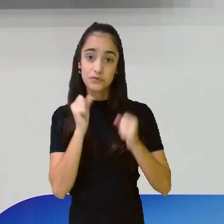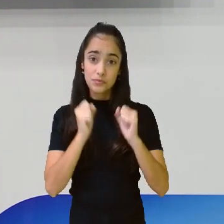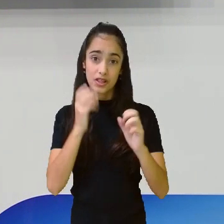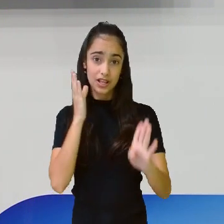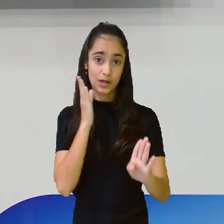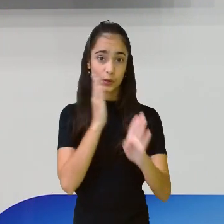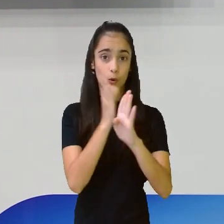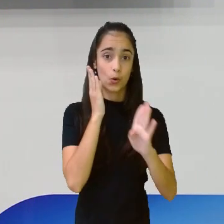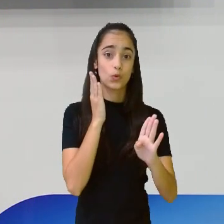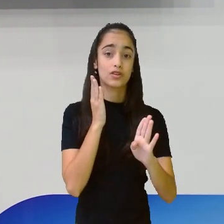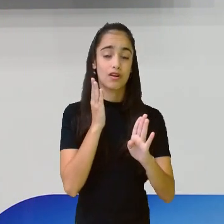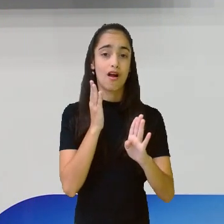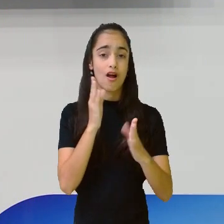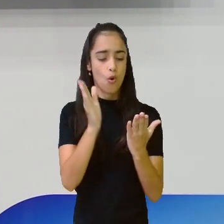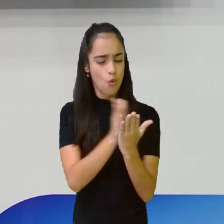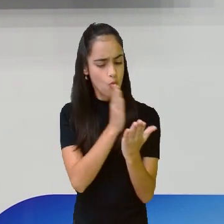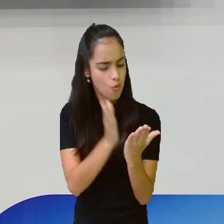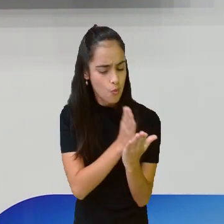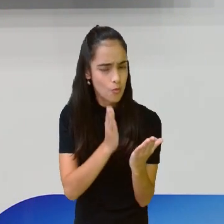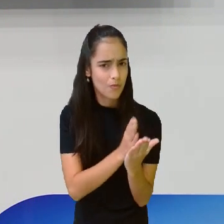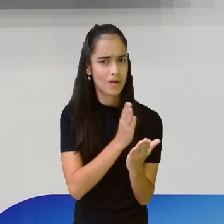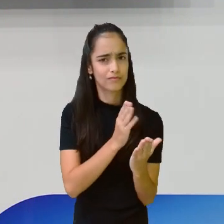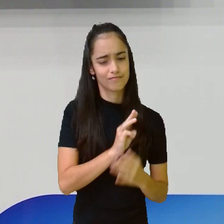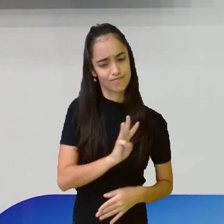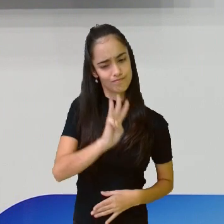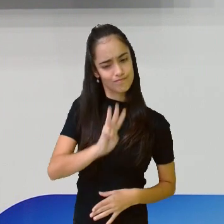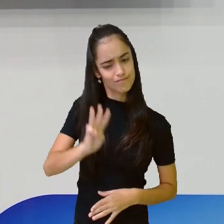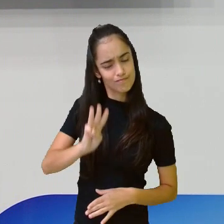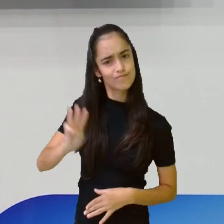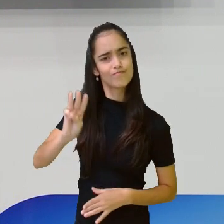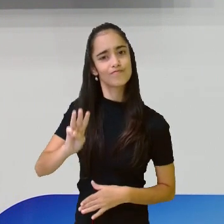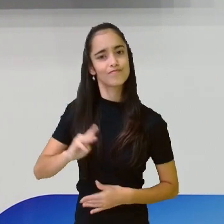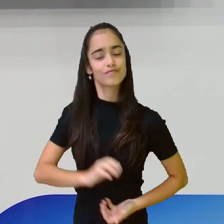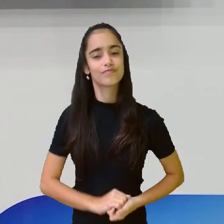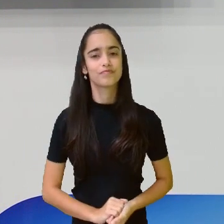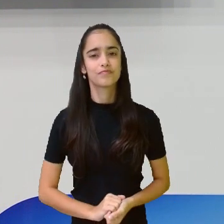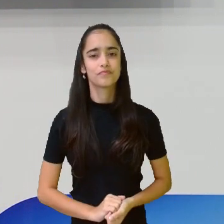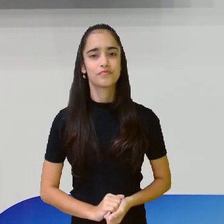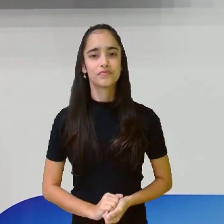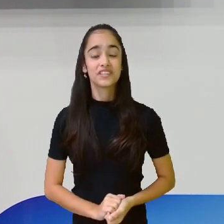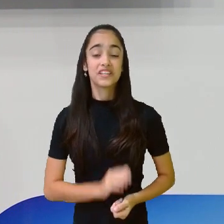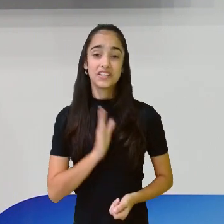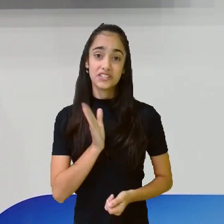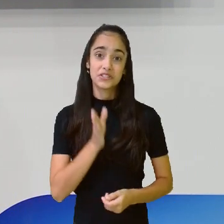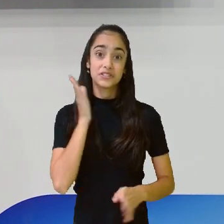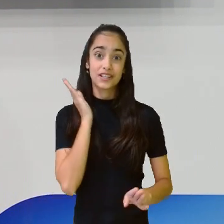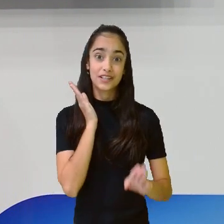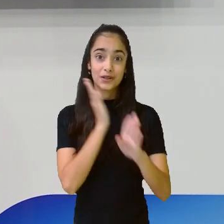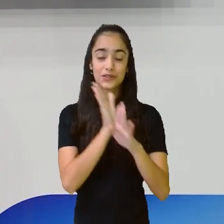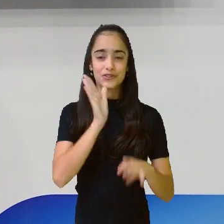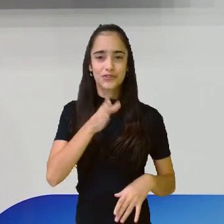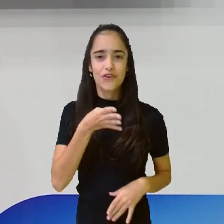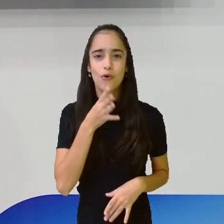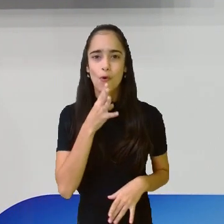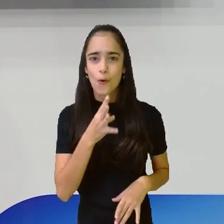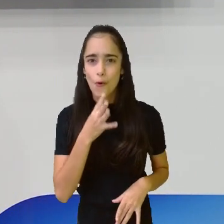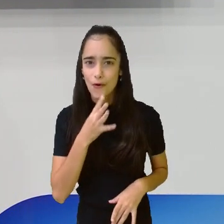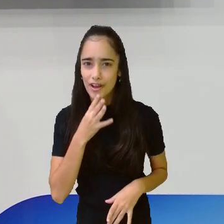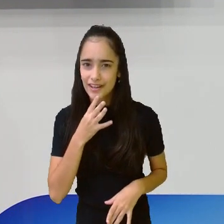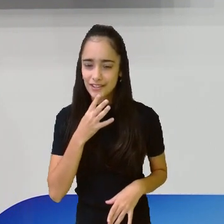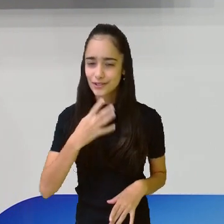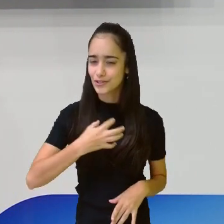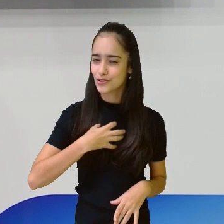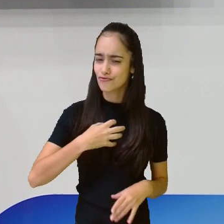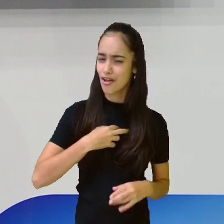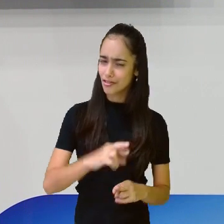lá na árvore do livro. E a fábula, ela tem, eu já encontrei, já conheço ela com algumas versões.